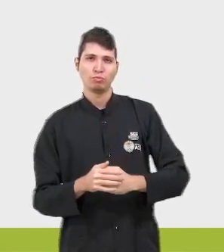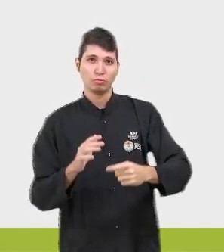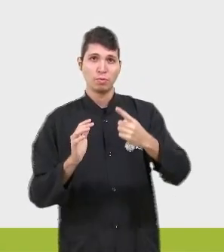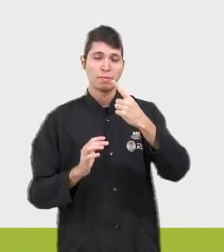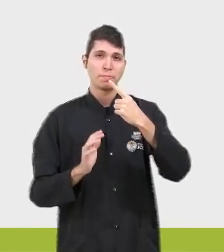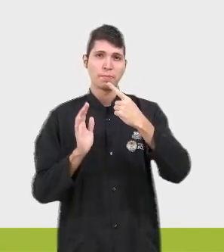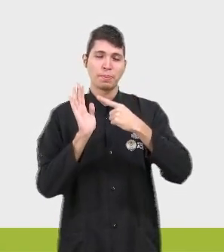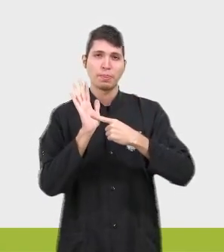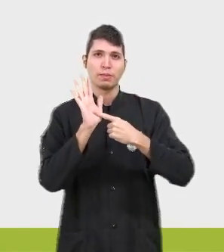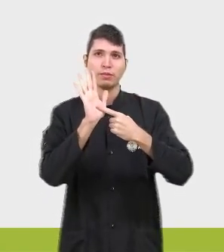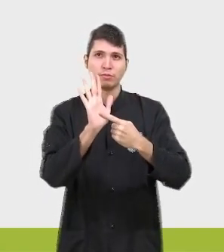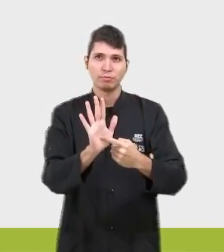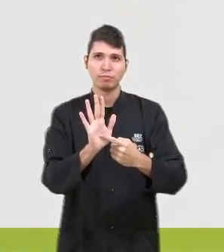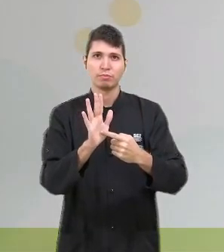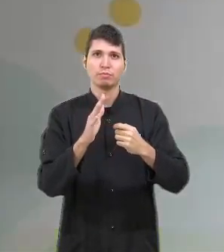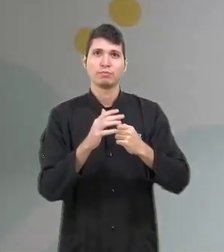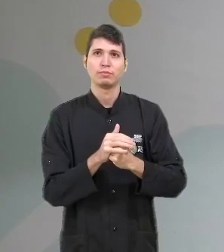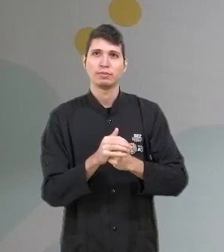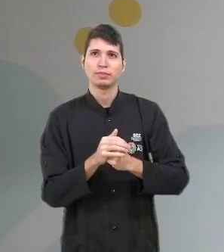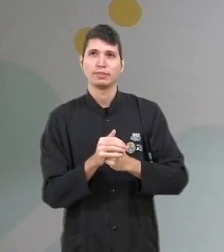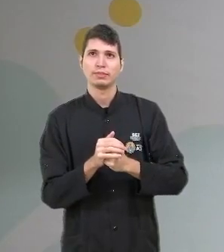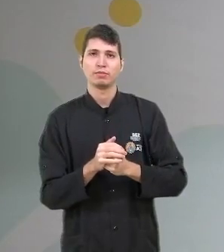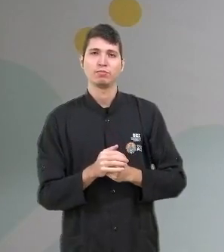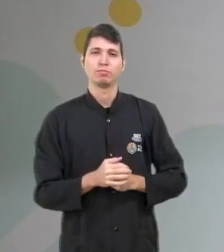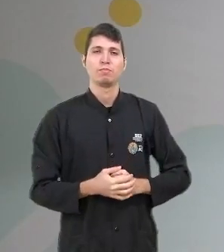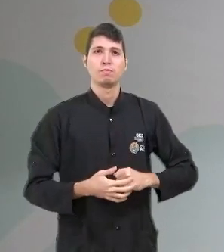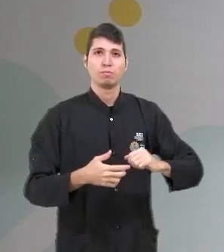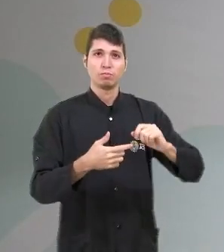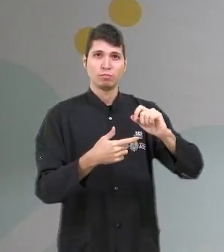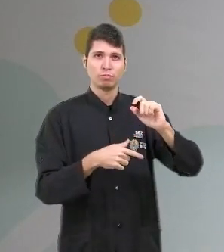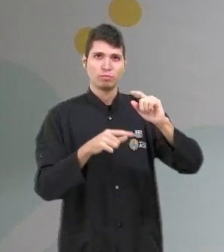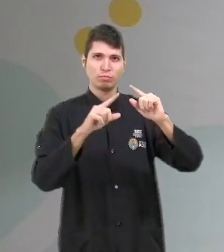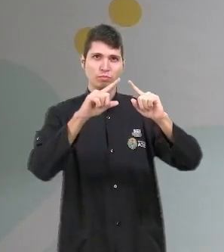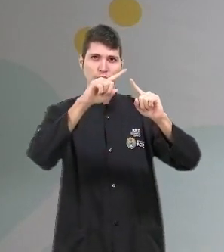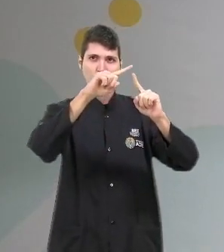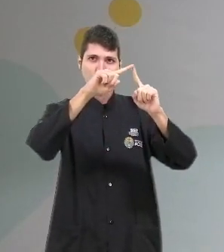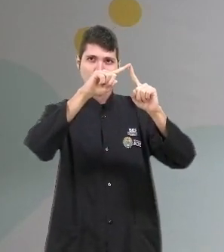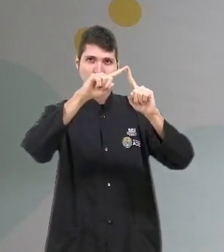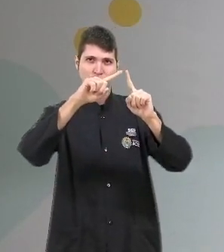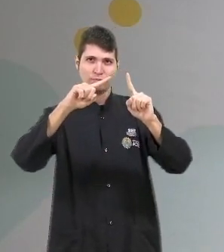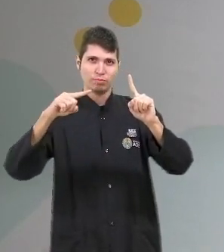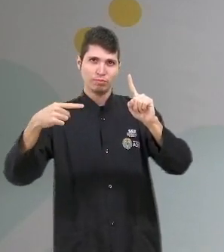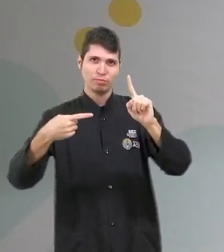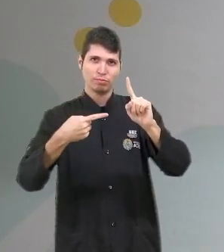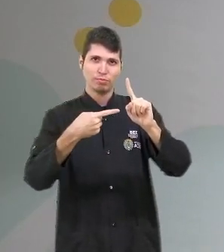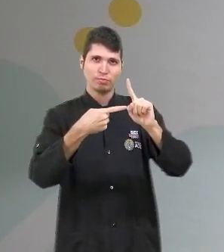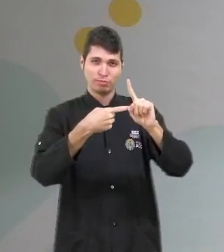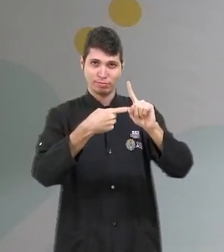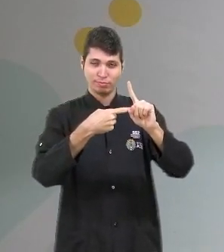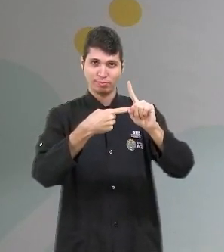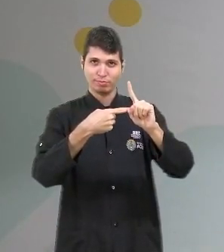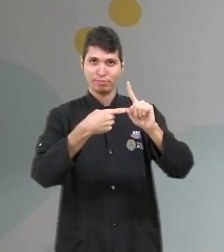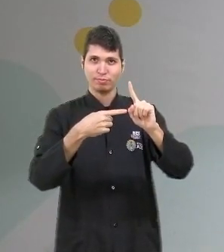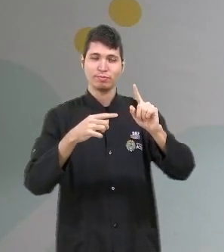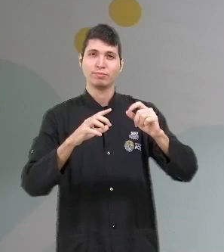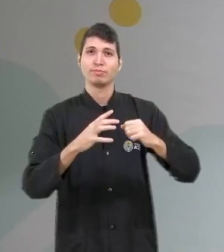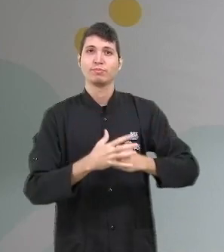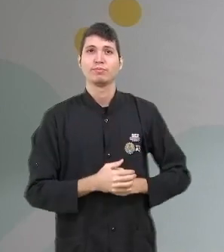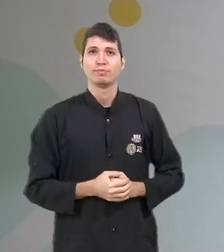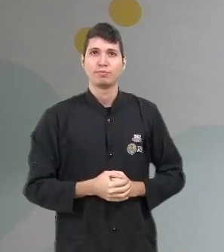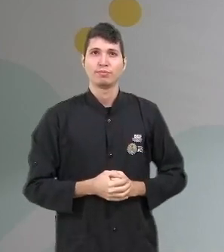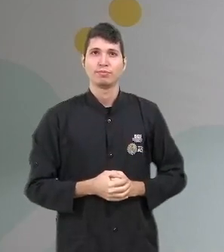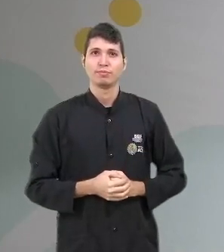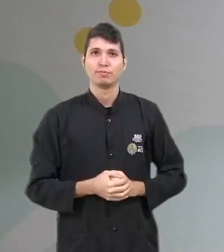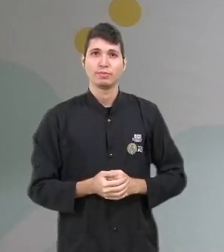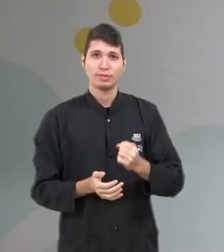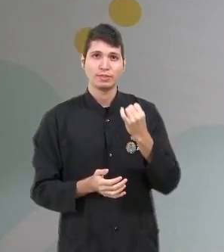importância de trabalhar essas ideias de figuras geométricas planas, se você domina a geometria plana, automaticamente você tá com um pé